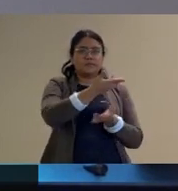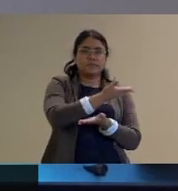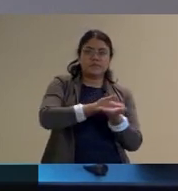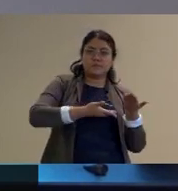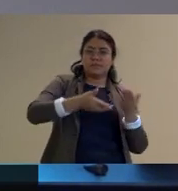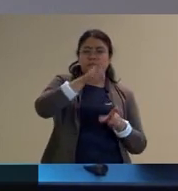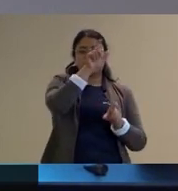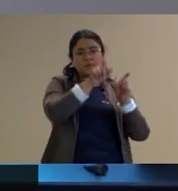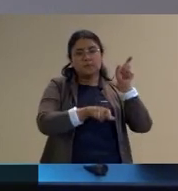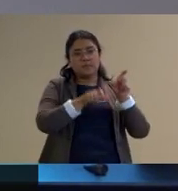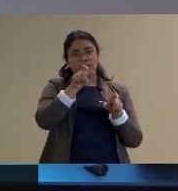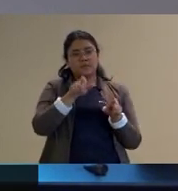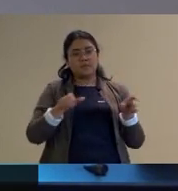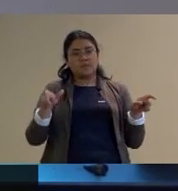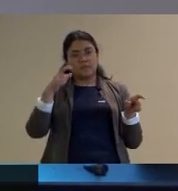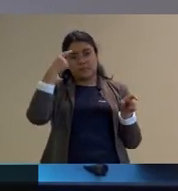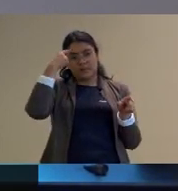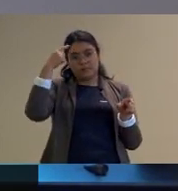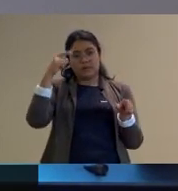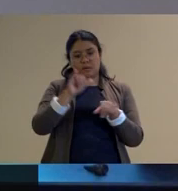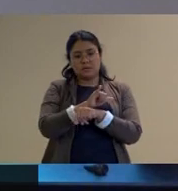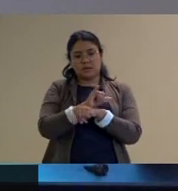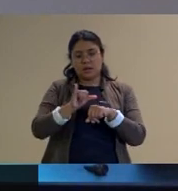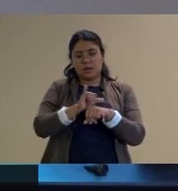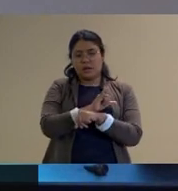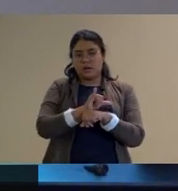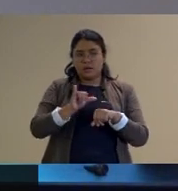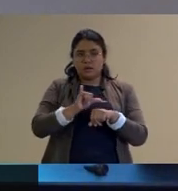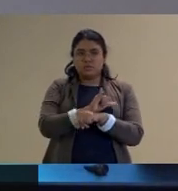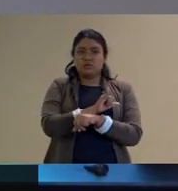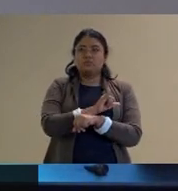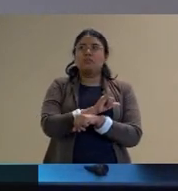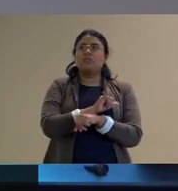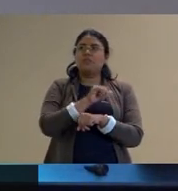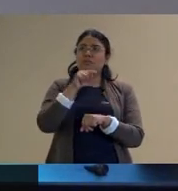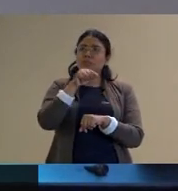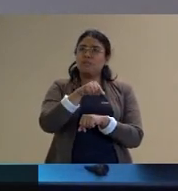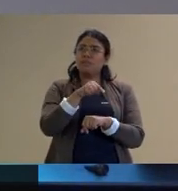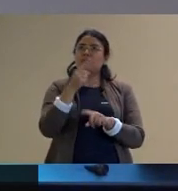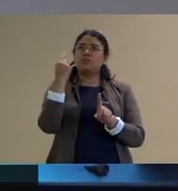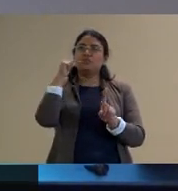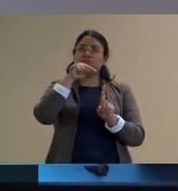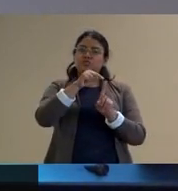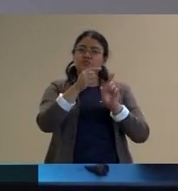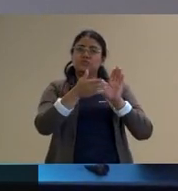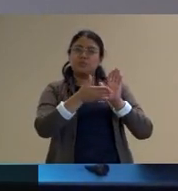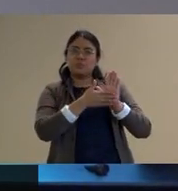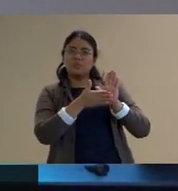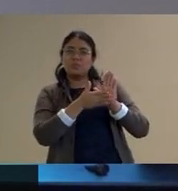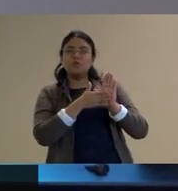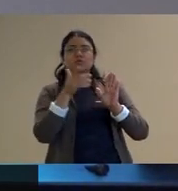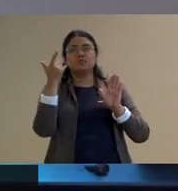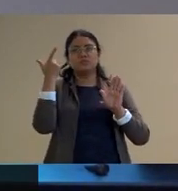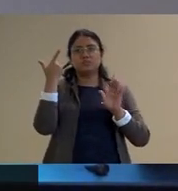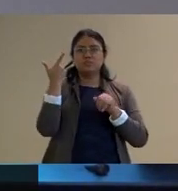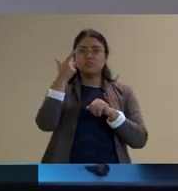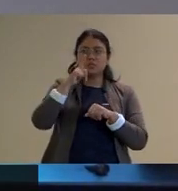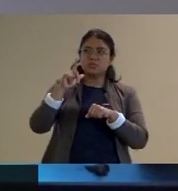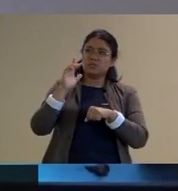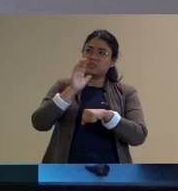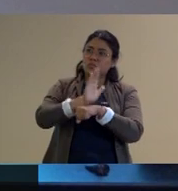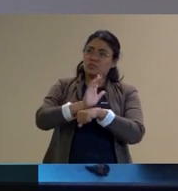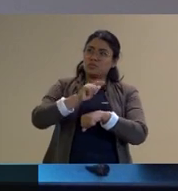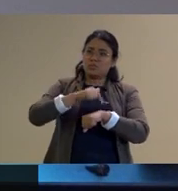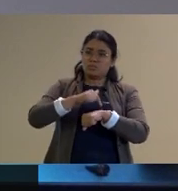pensar estratégias para alcançar esses objetivos propostos ou para ajudar a avaliar esse percurso